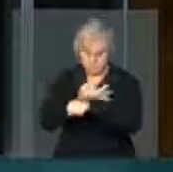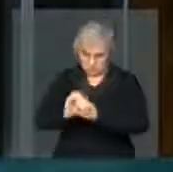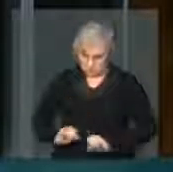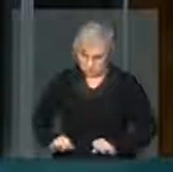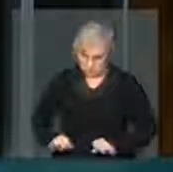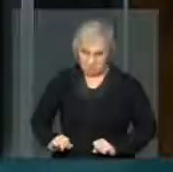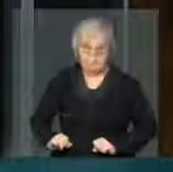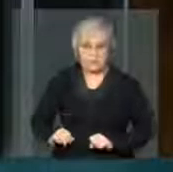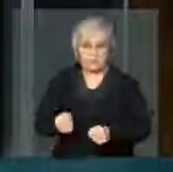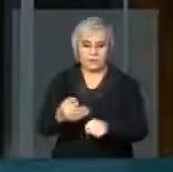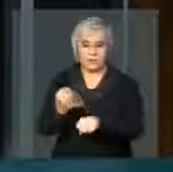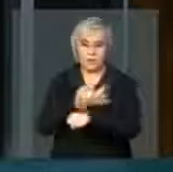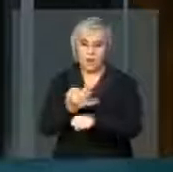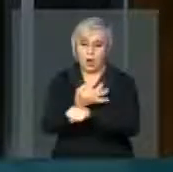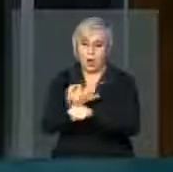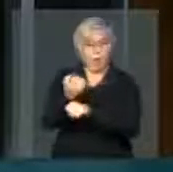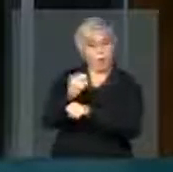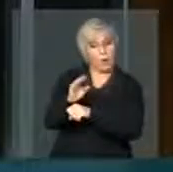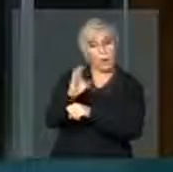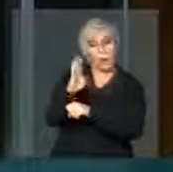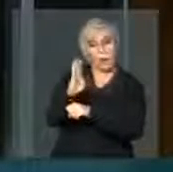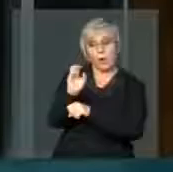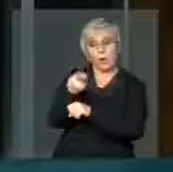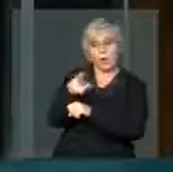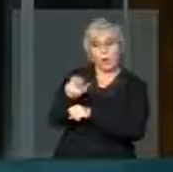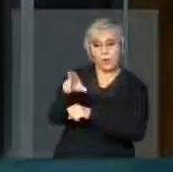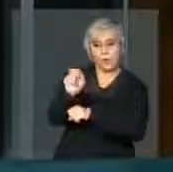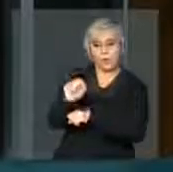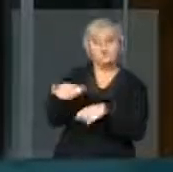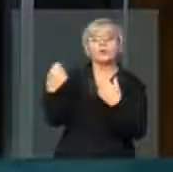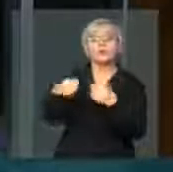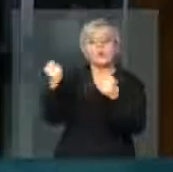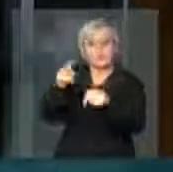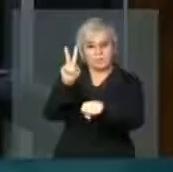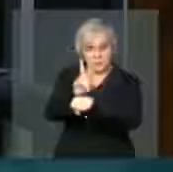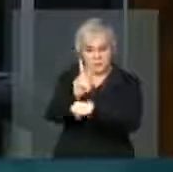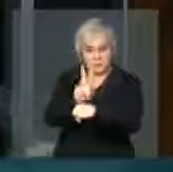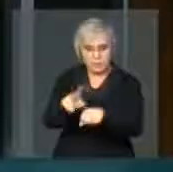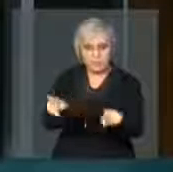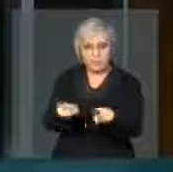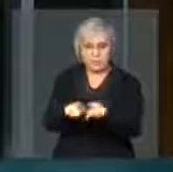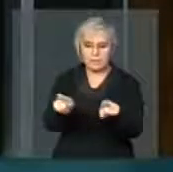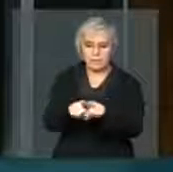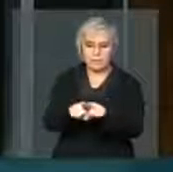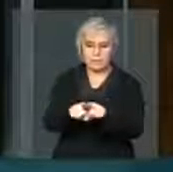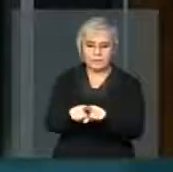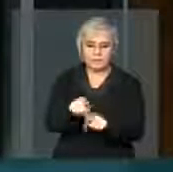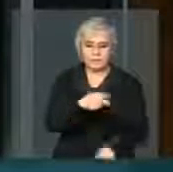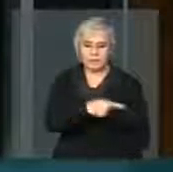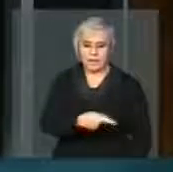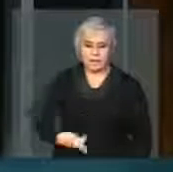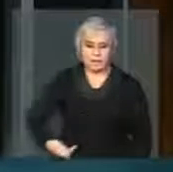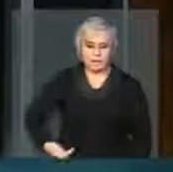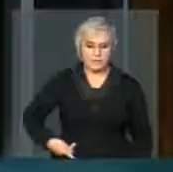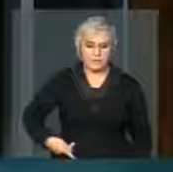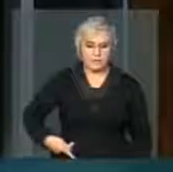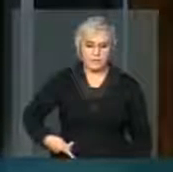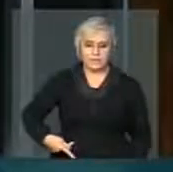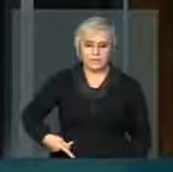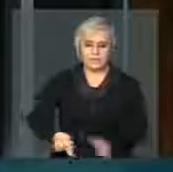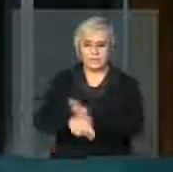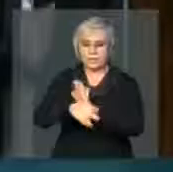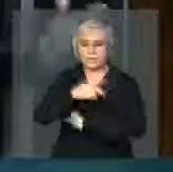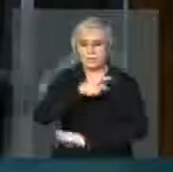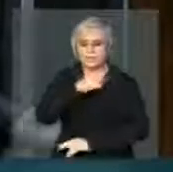considerar o bônus, de defender a presidência do deputado Eduardo